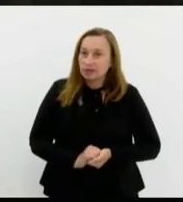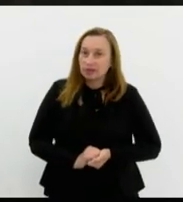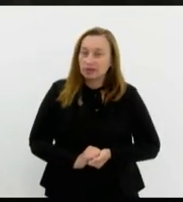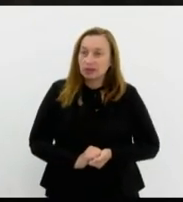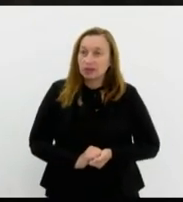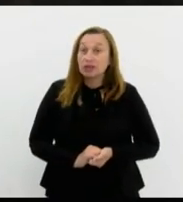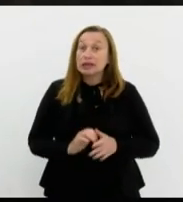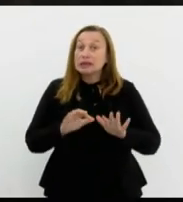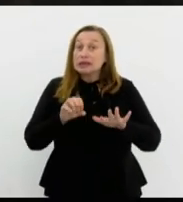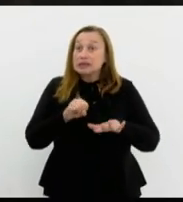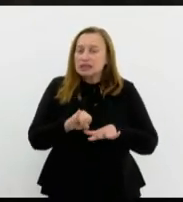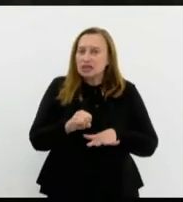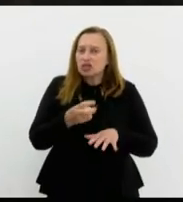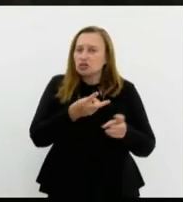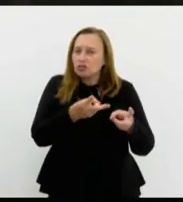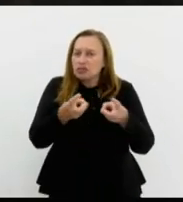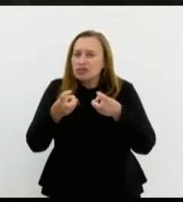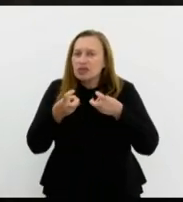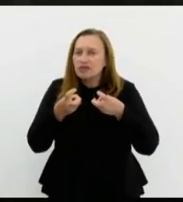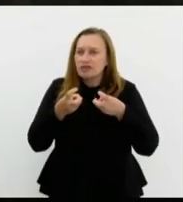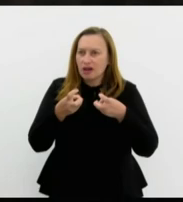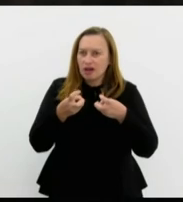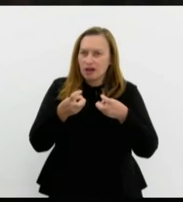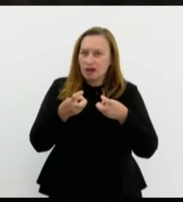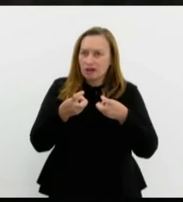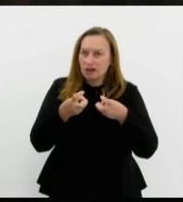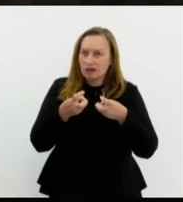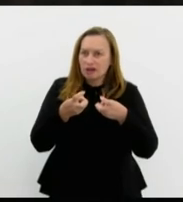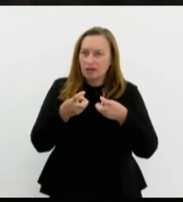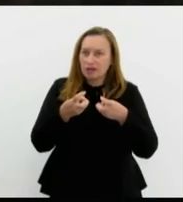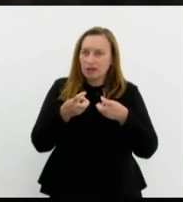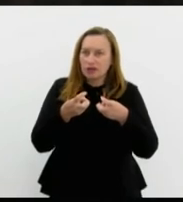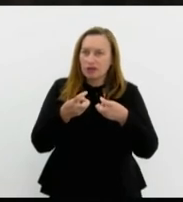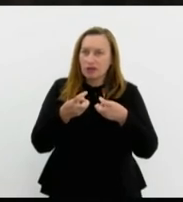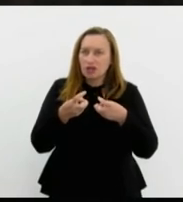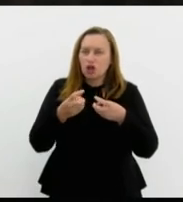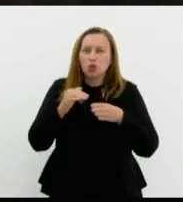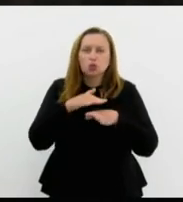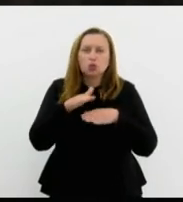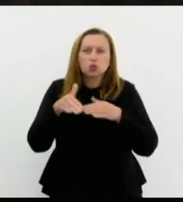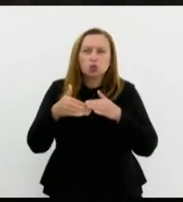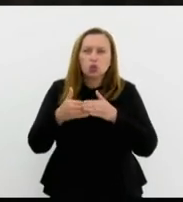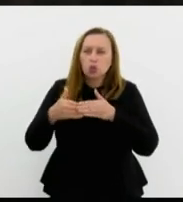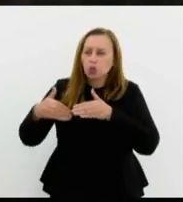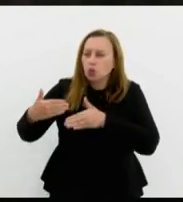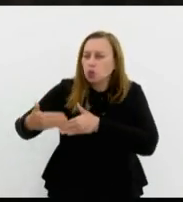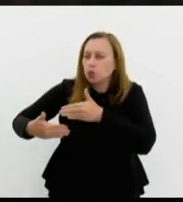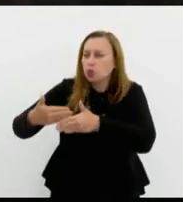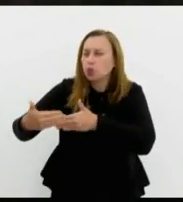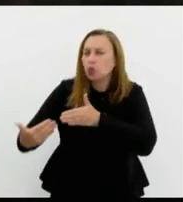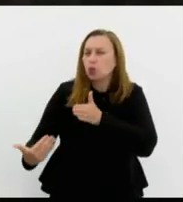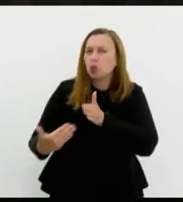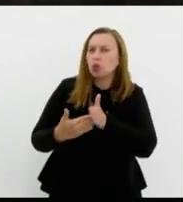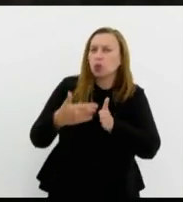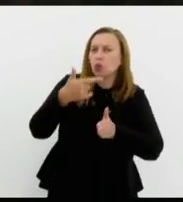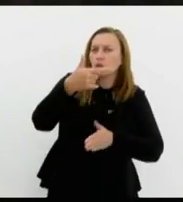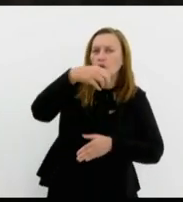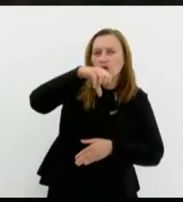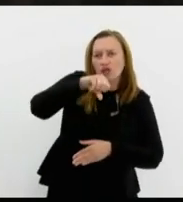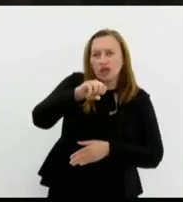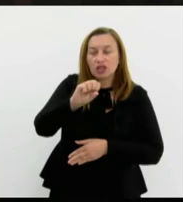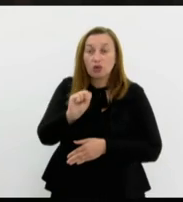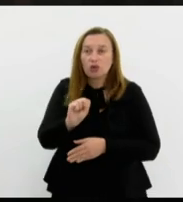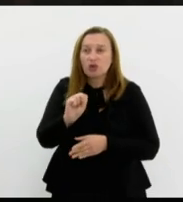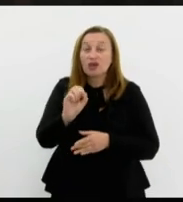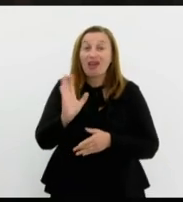pegar e verificar todo o andamento dela, desde 98, é uma dívida